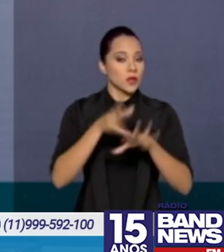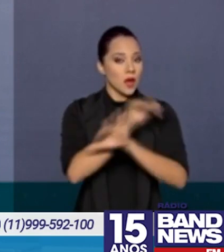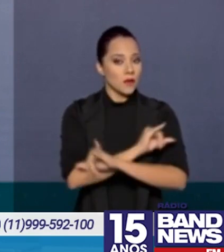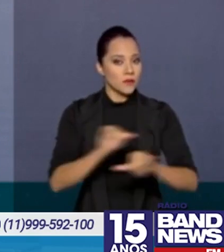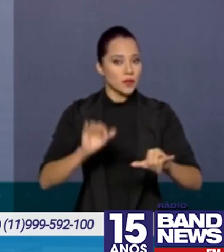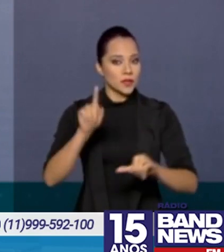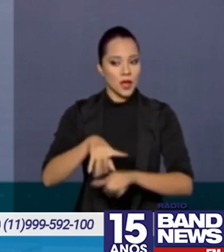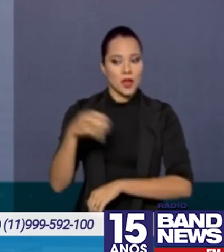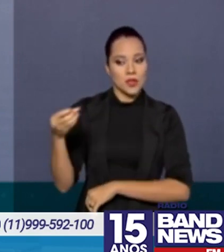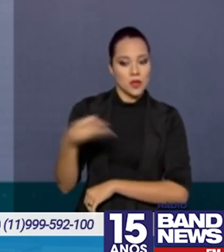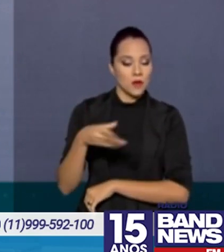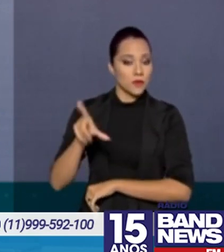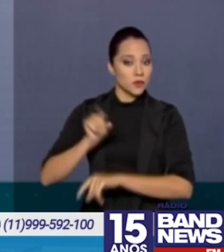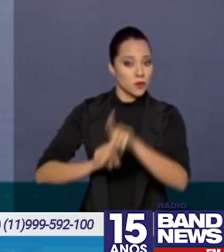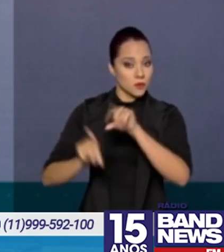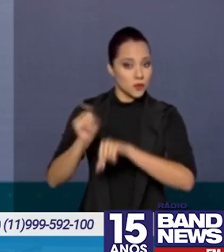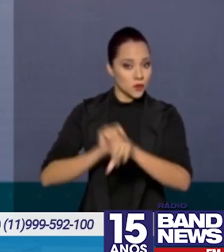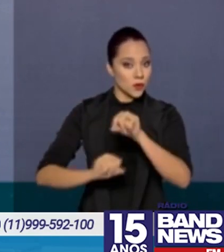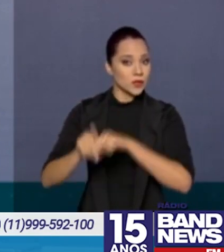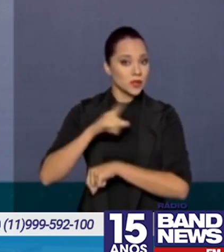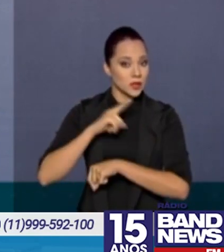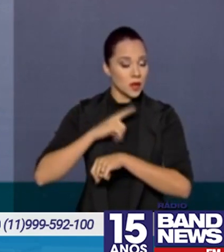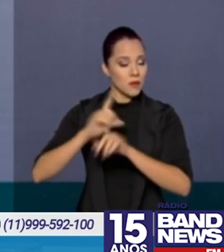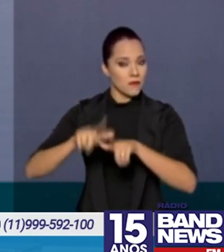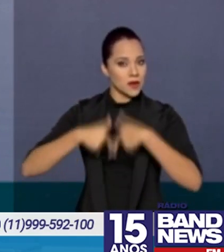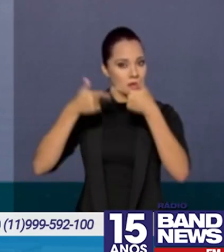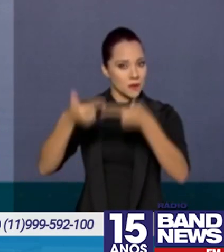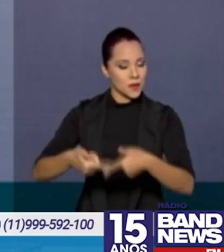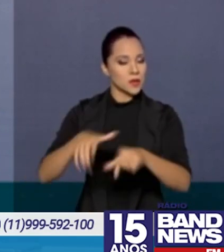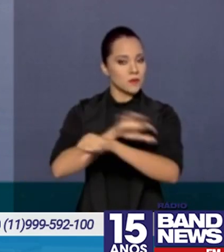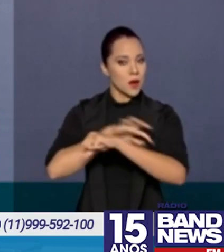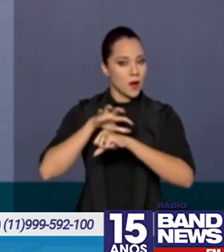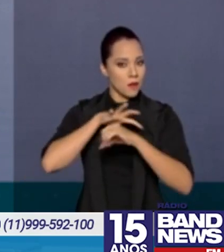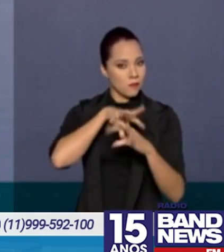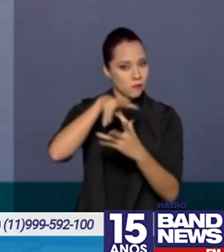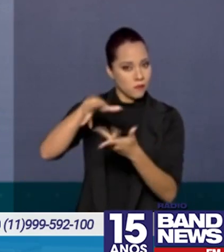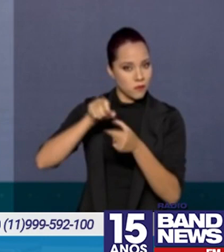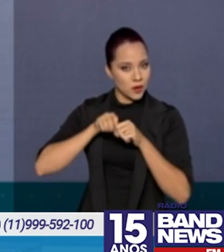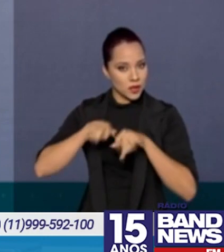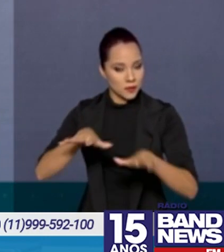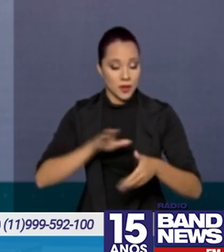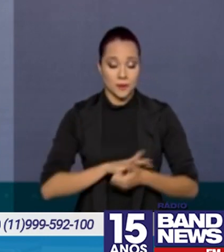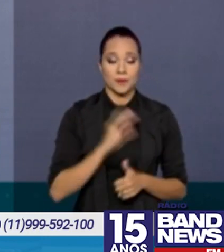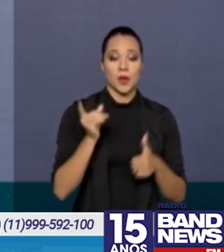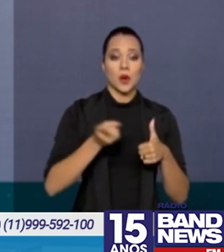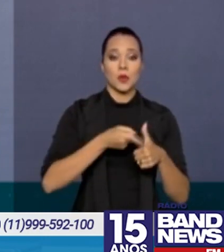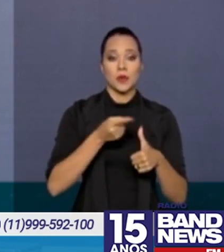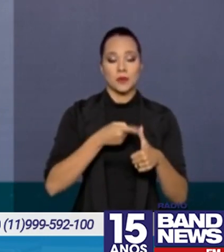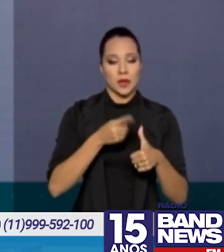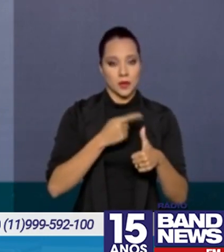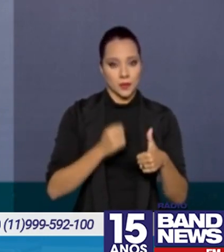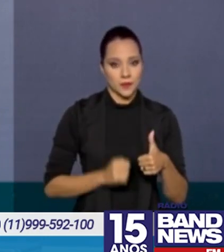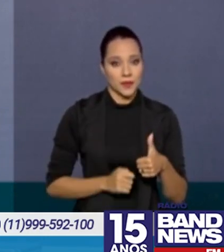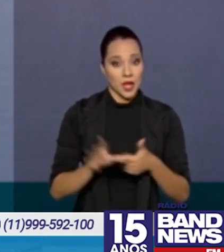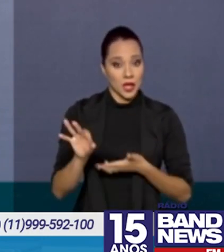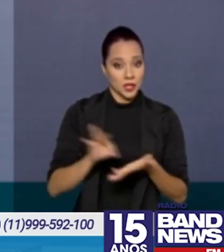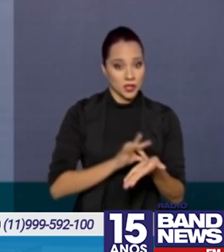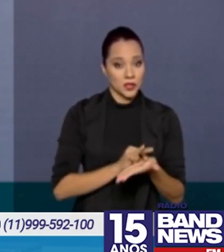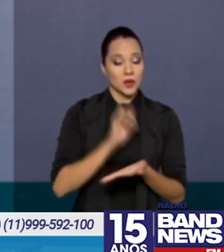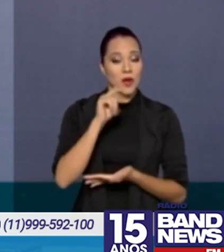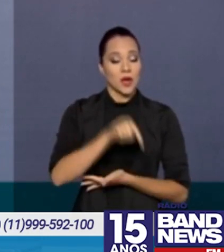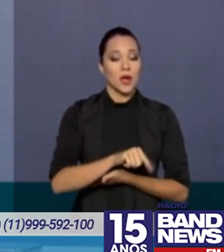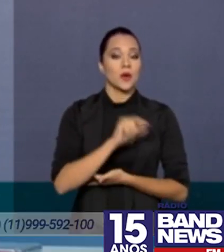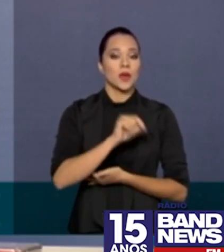respeito a novas opções que surgem aí para o enfrentamento da pandemia. O primeiro registro é